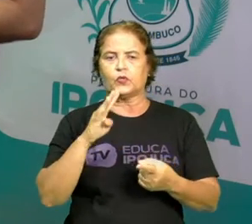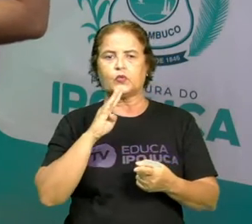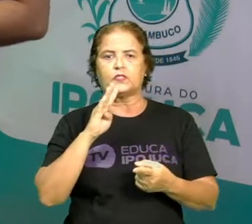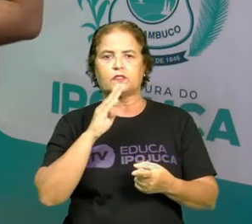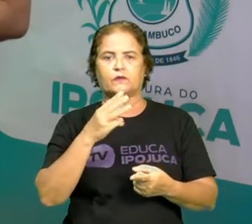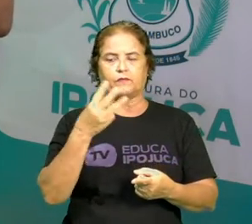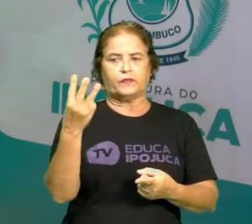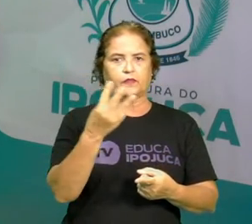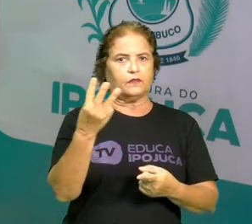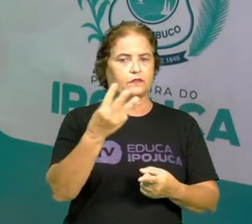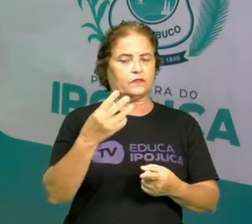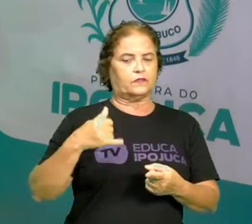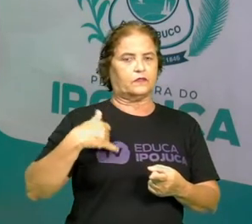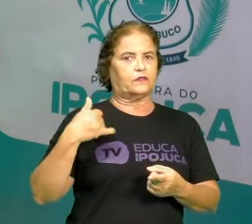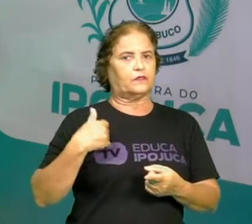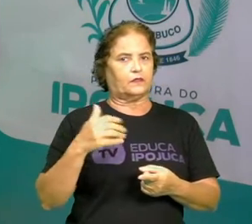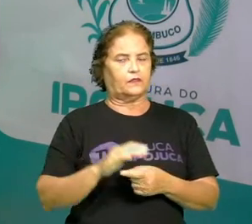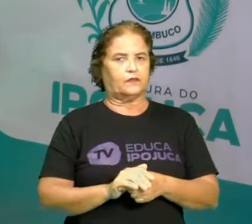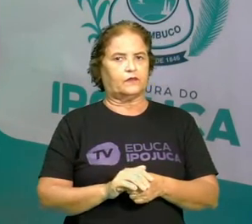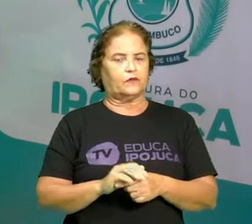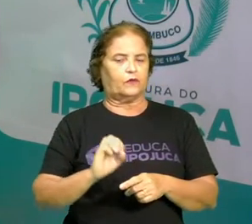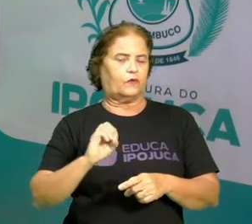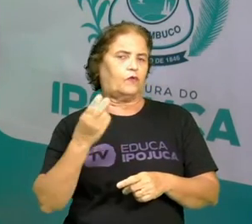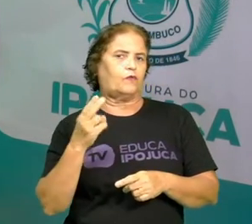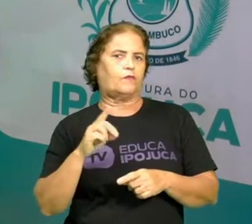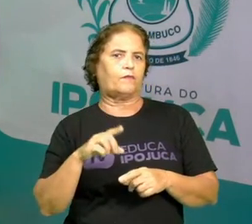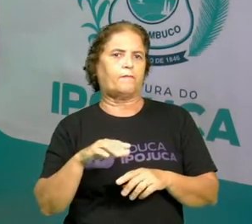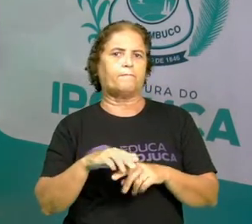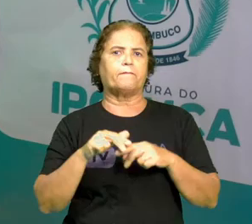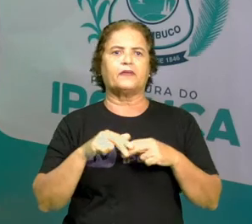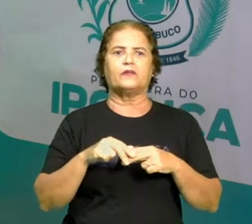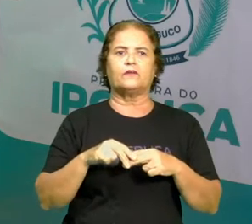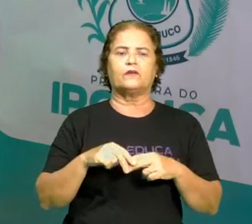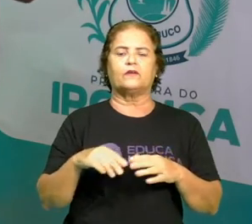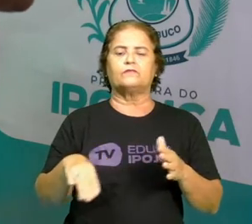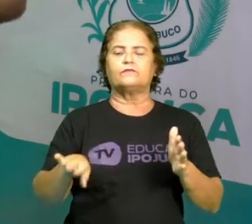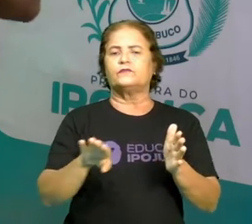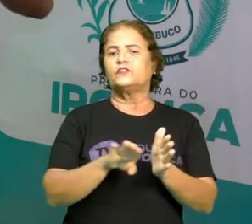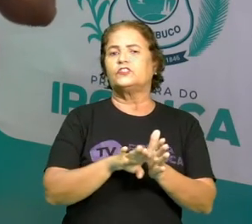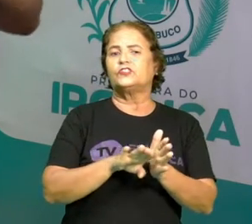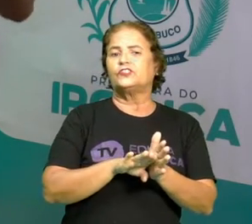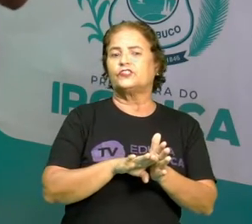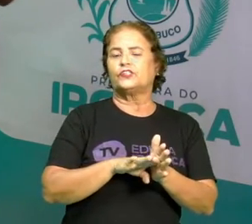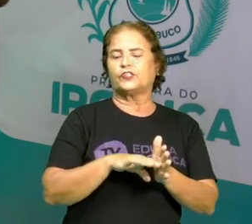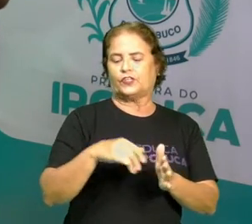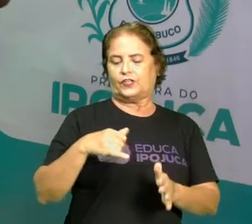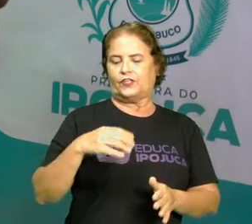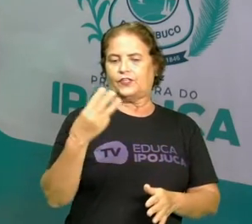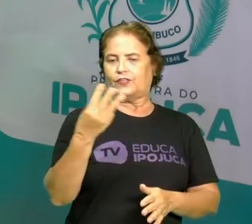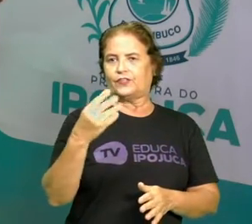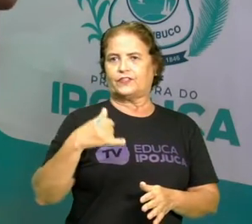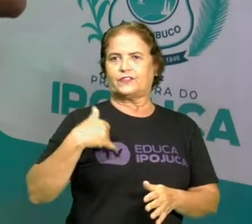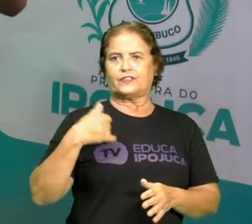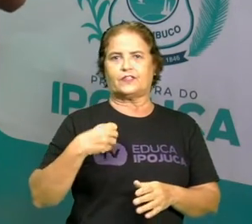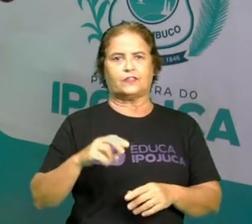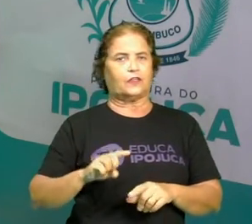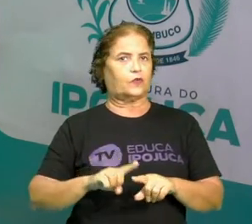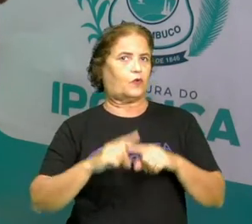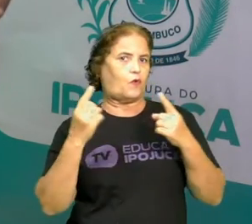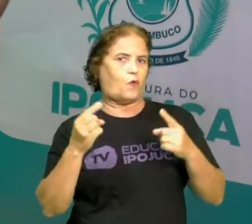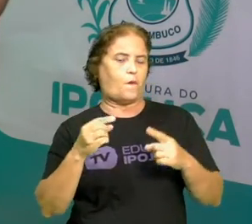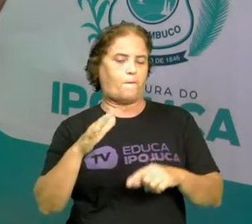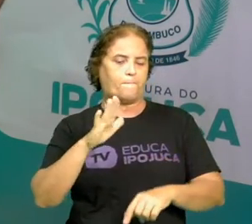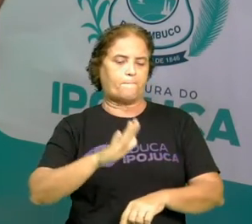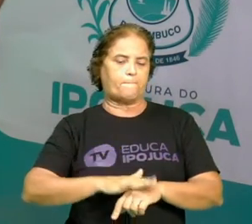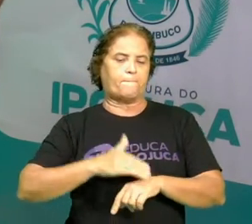ou melhor, idade, porque algumas pessoas chamam, cheguei na terceira idade, ou na melhor idade, porque é na idade maior, a